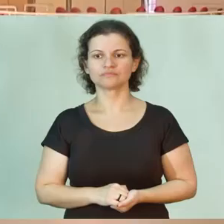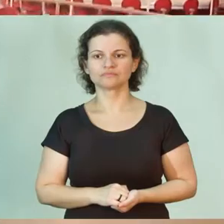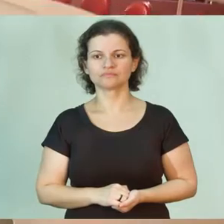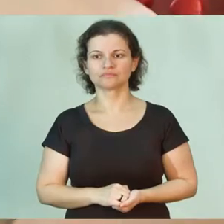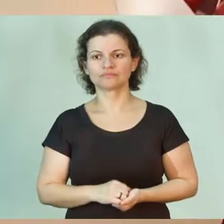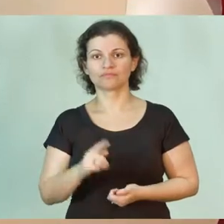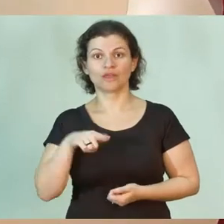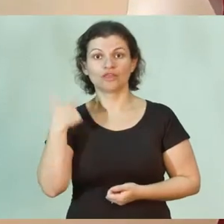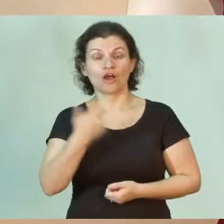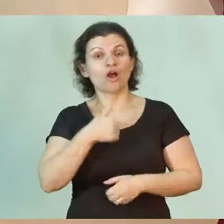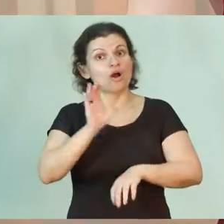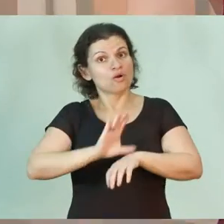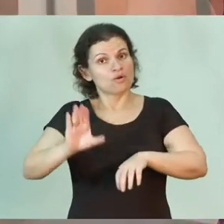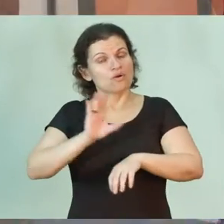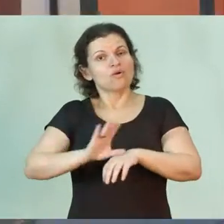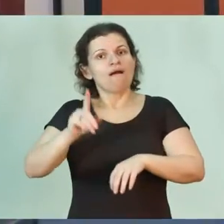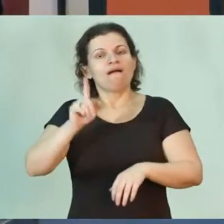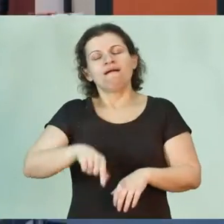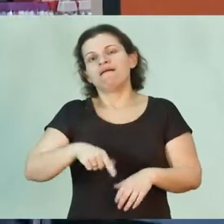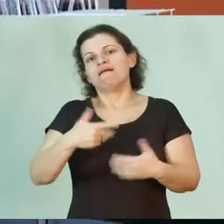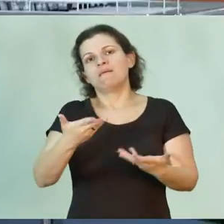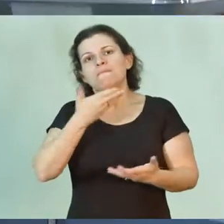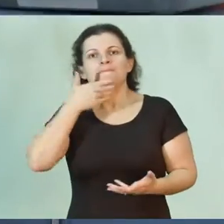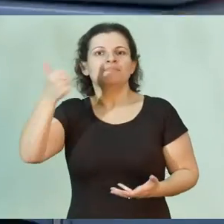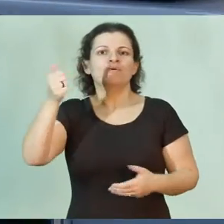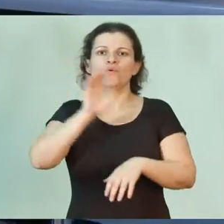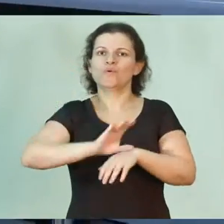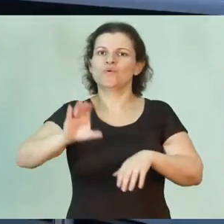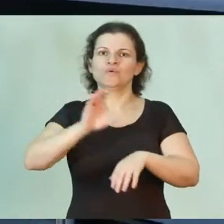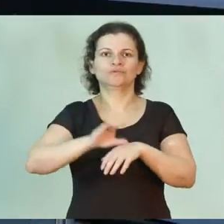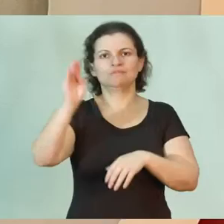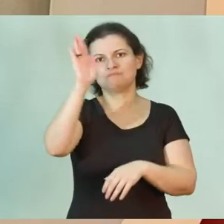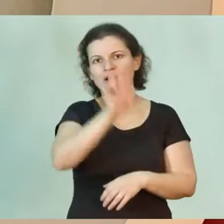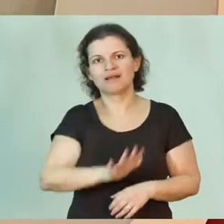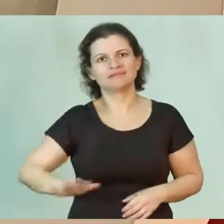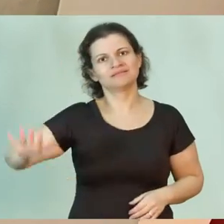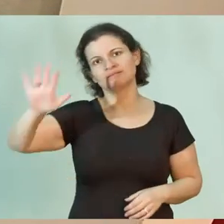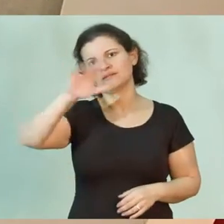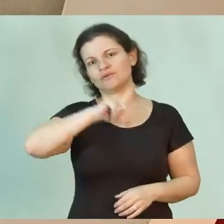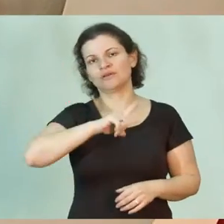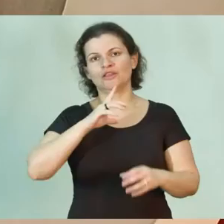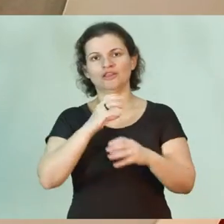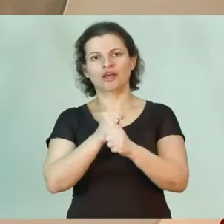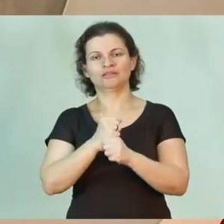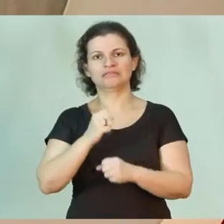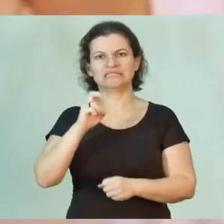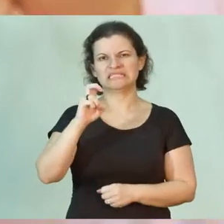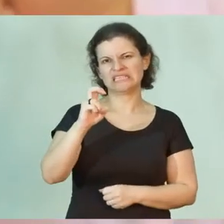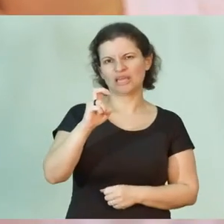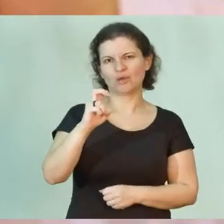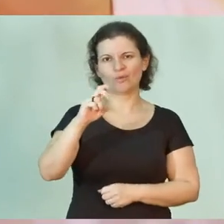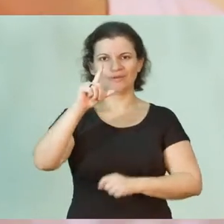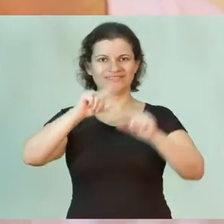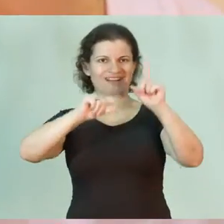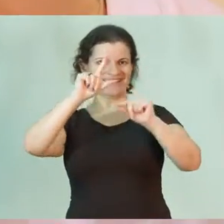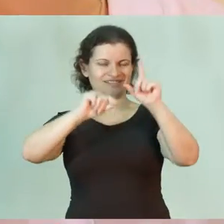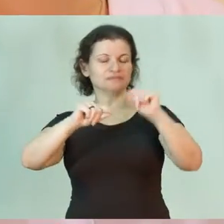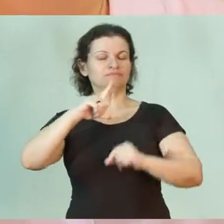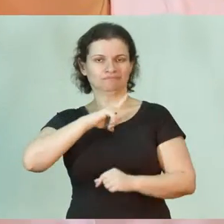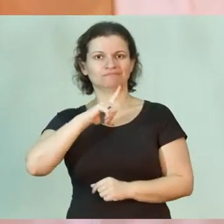O nosso curso é considerado um dos melhores cursos do Brasil, com notas 5, 5 estrelas.